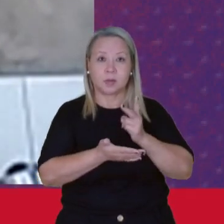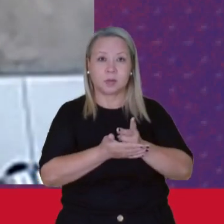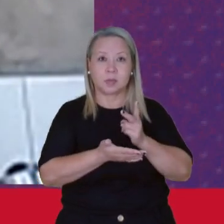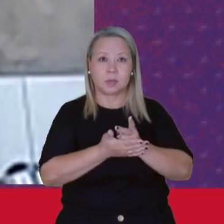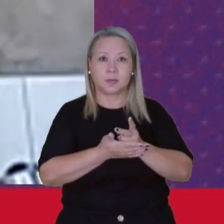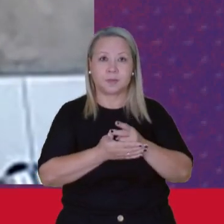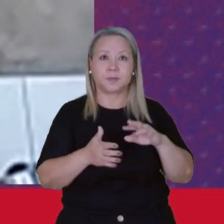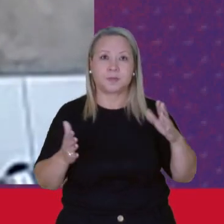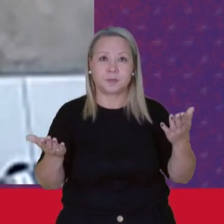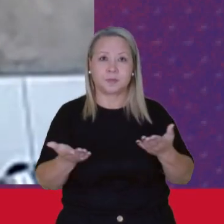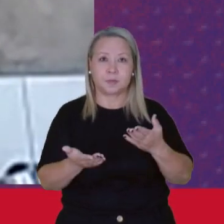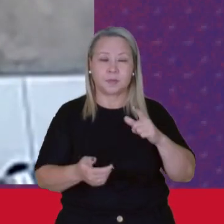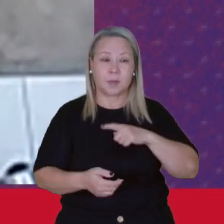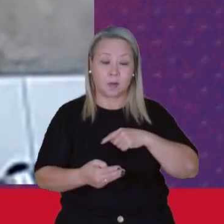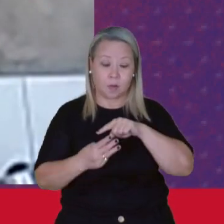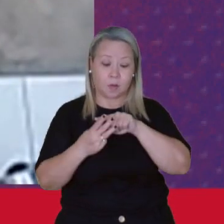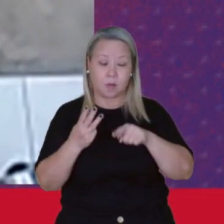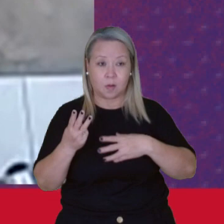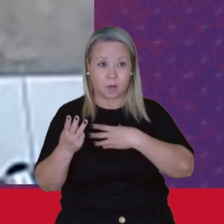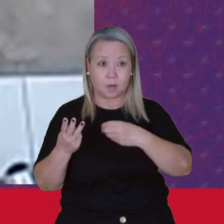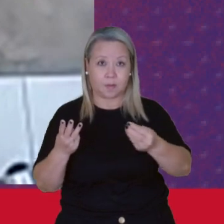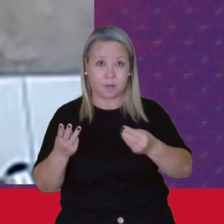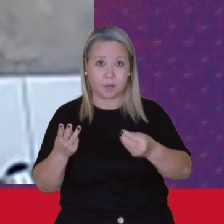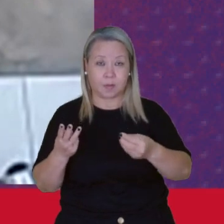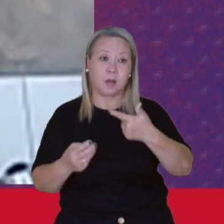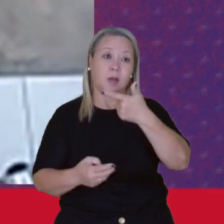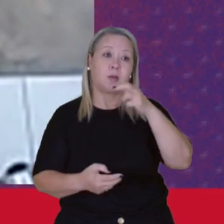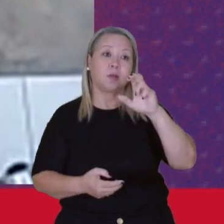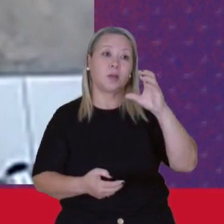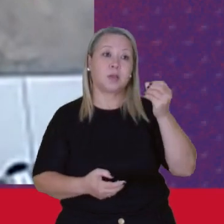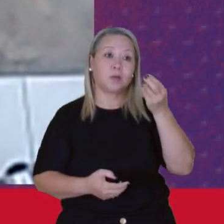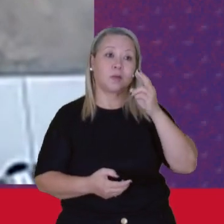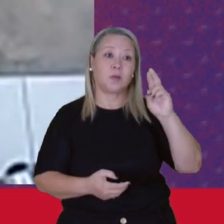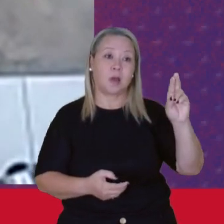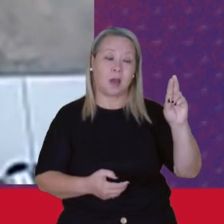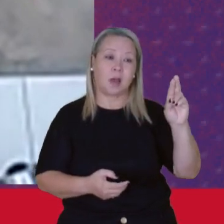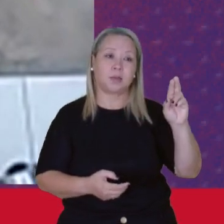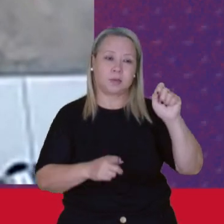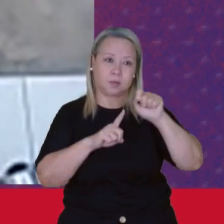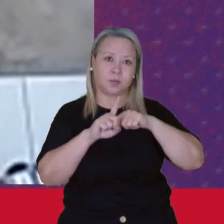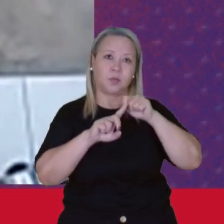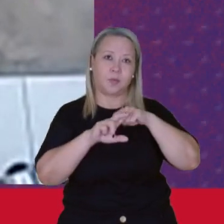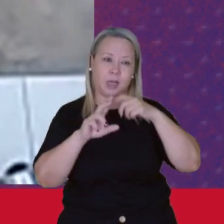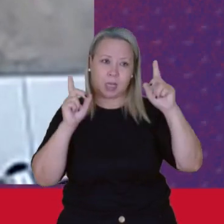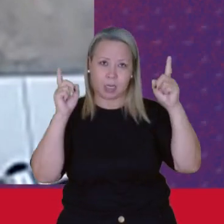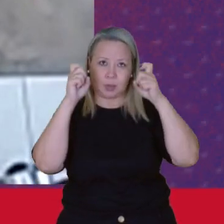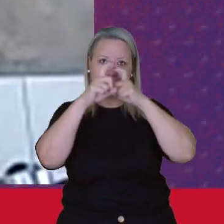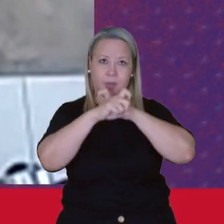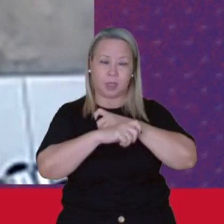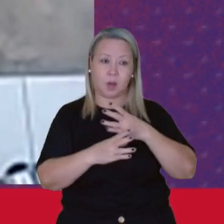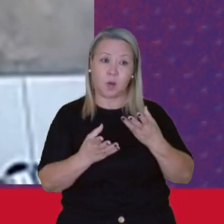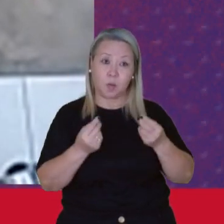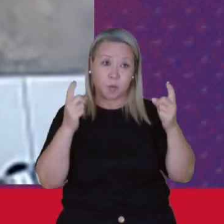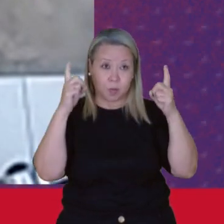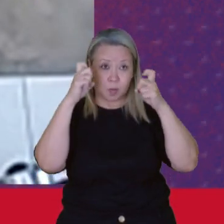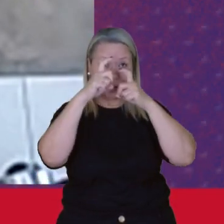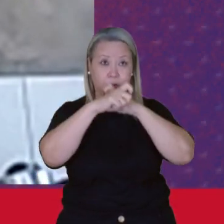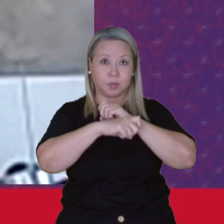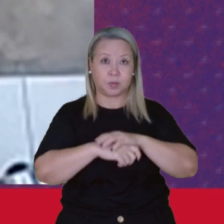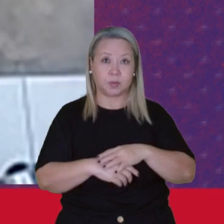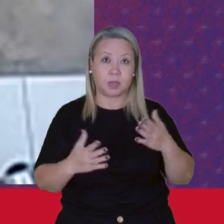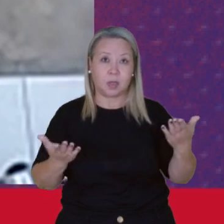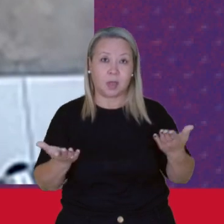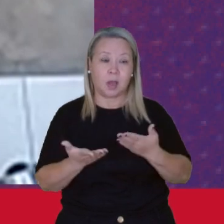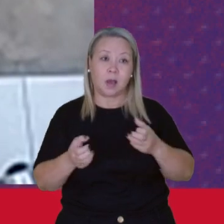Agora que eu tenho 3 filhos Eu tiro 250 reais Por mês É difícil? Muito difícil Agora